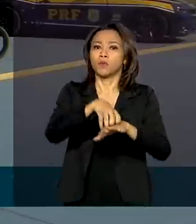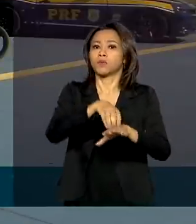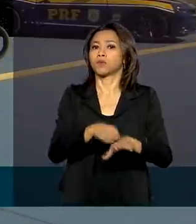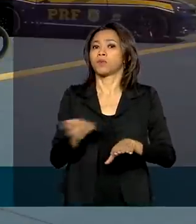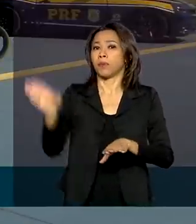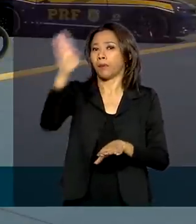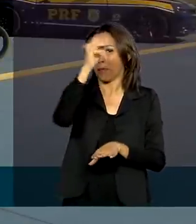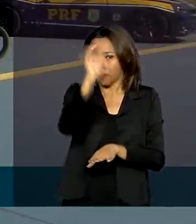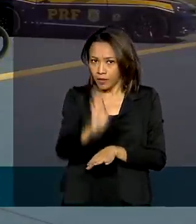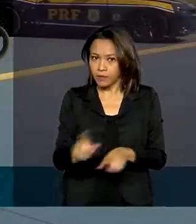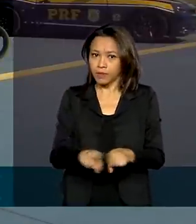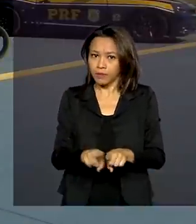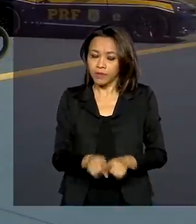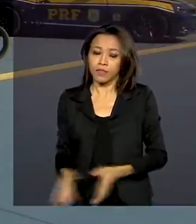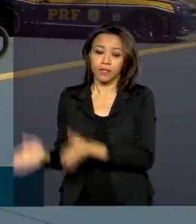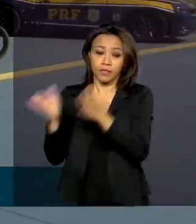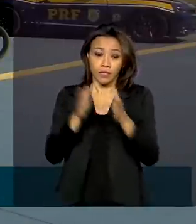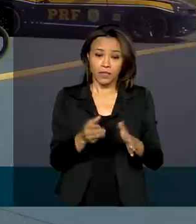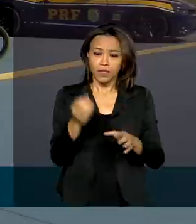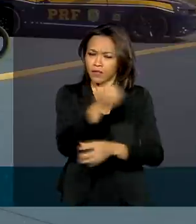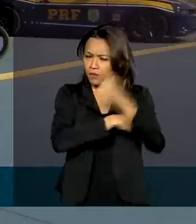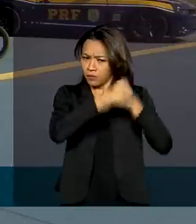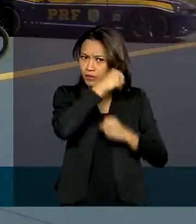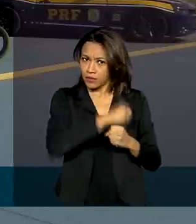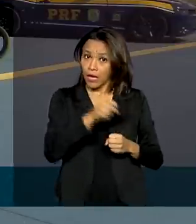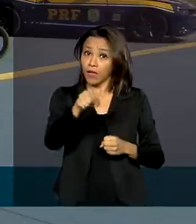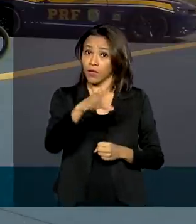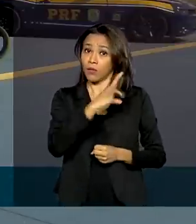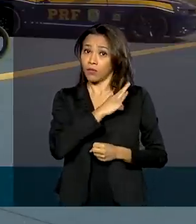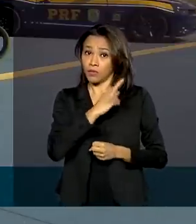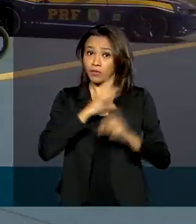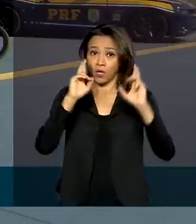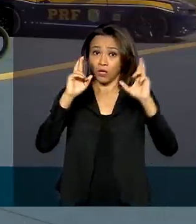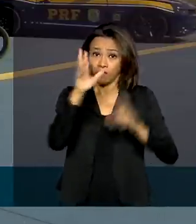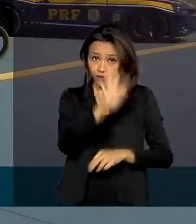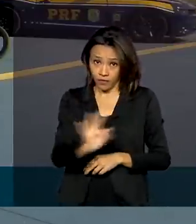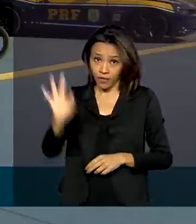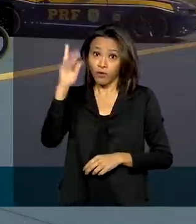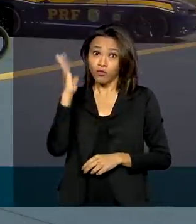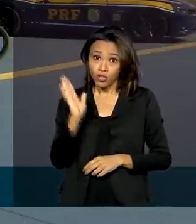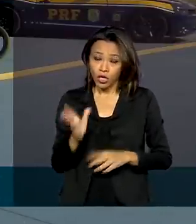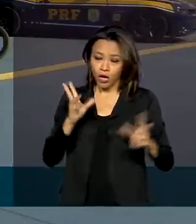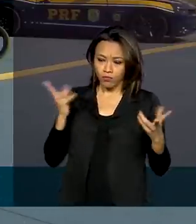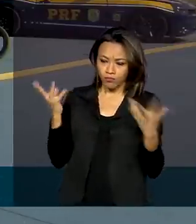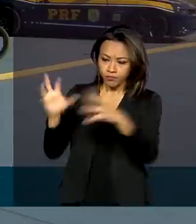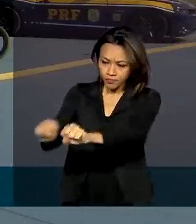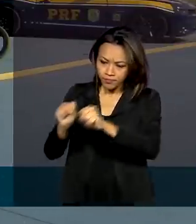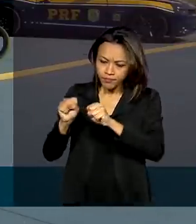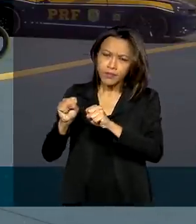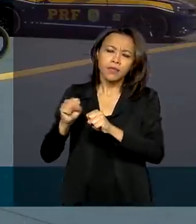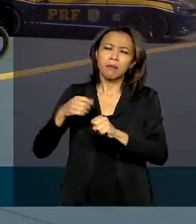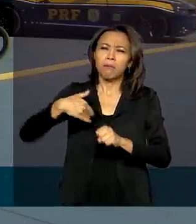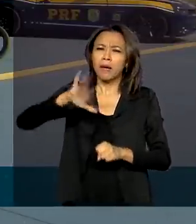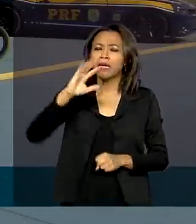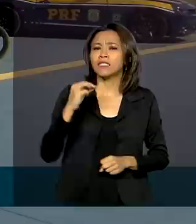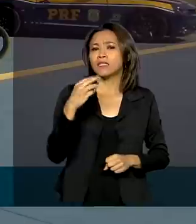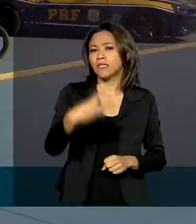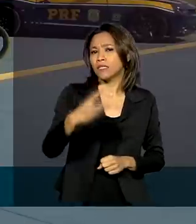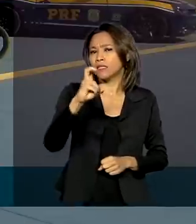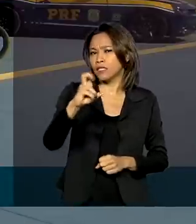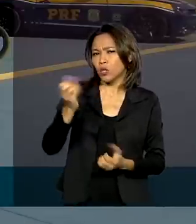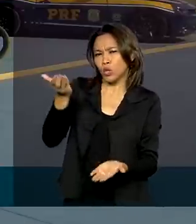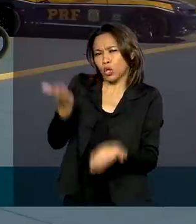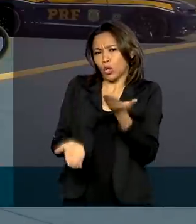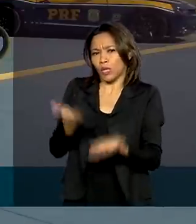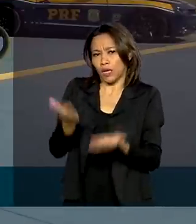Desde o ano passado, a Polícia Rodoviária Federal já apreendeu mais de 35 toneladas de entorpecentes, centenas